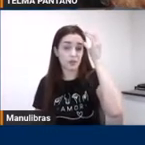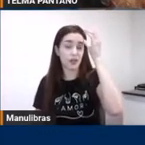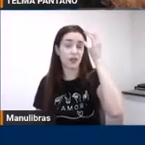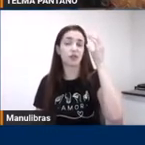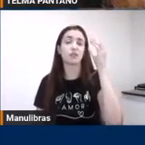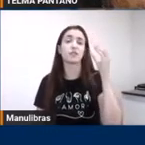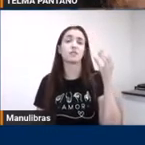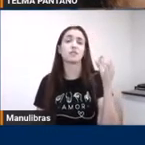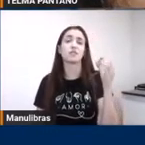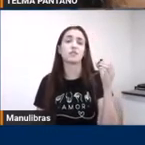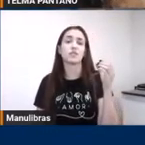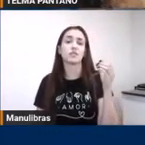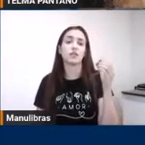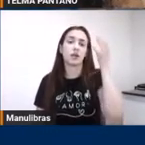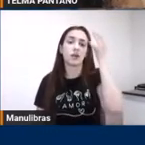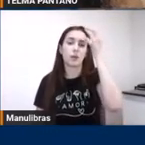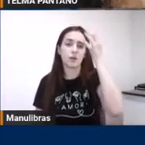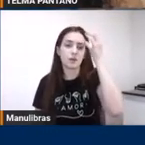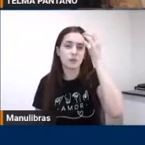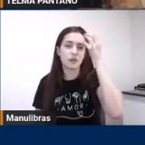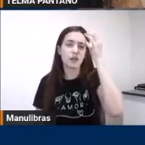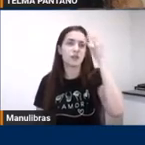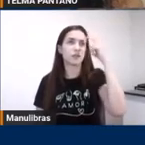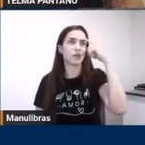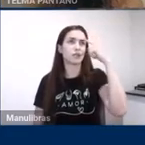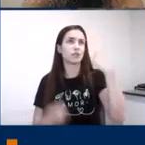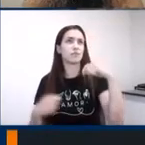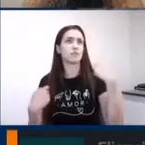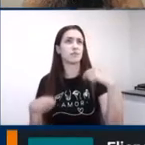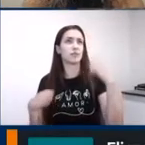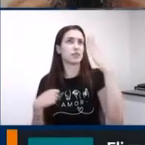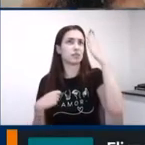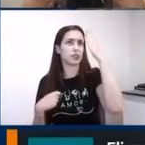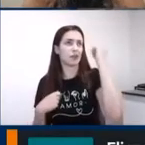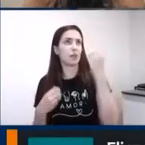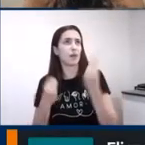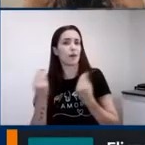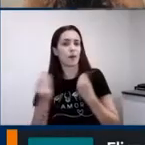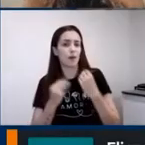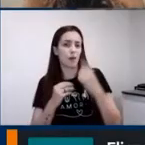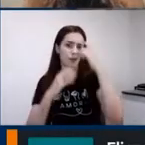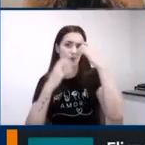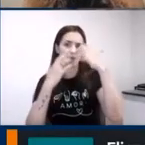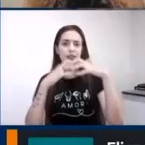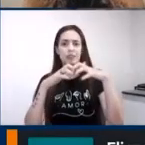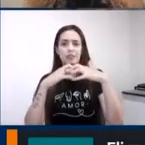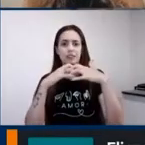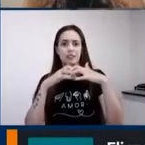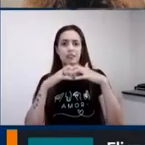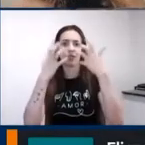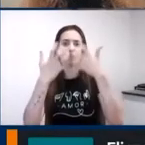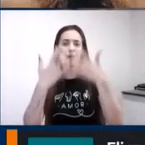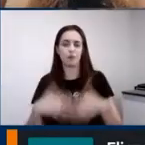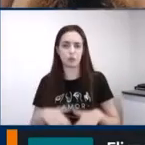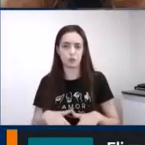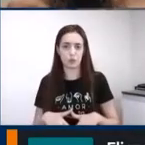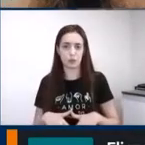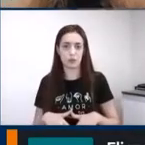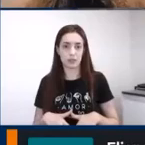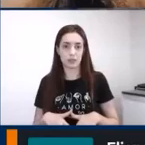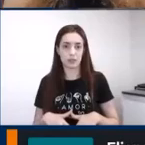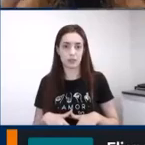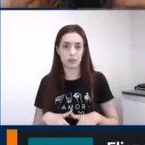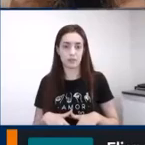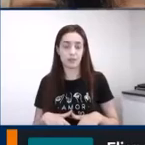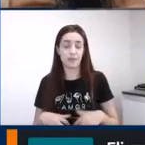esse tomar contato do meu funcionamento cerebral é a linguagem que permite. Eu poder entender